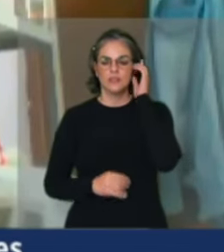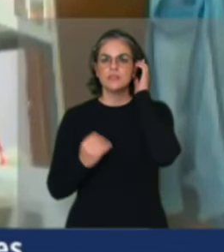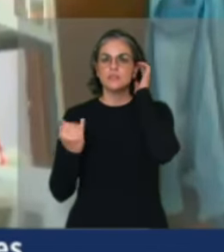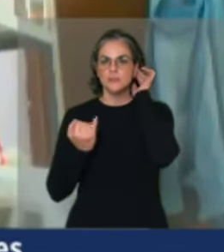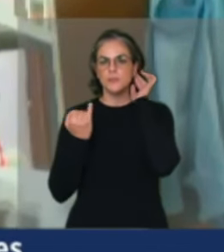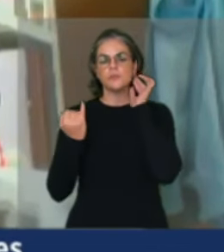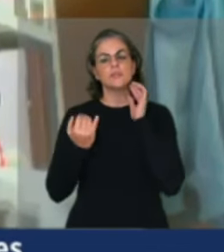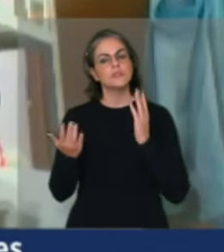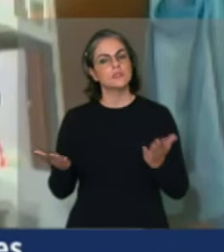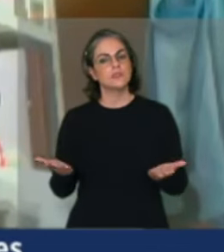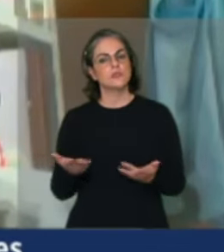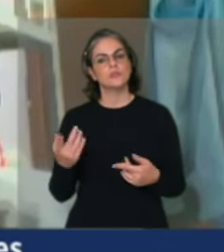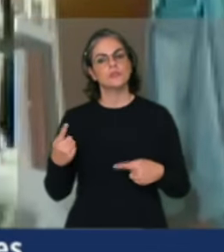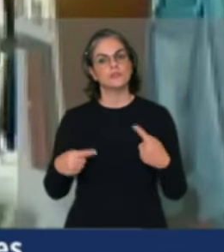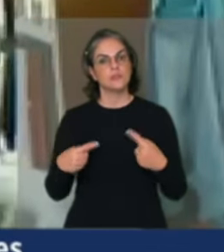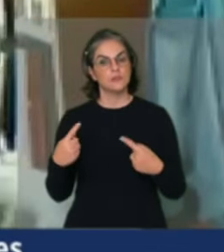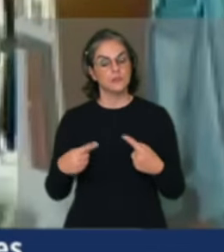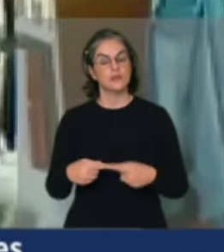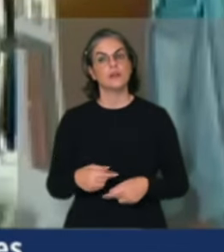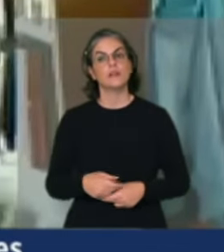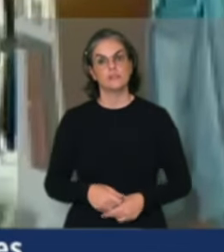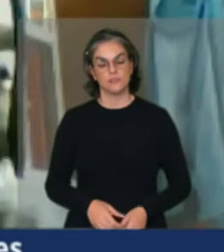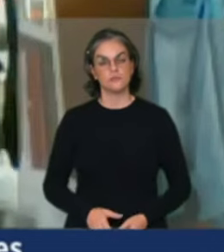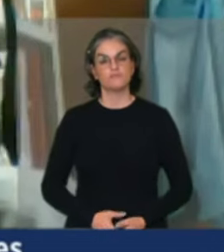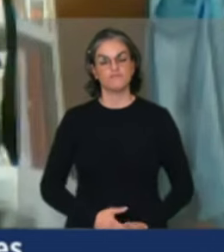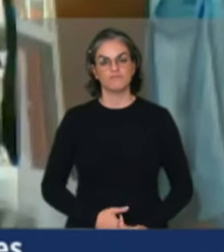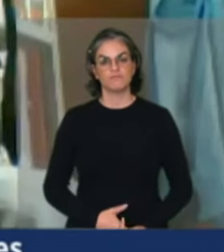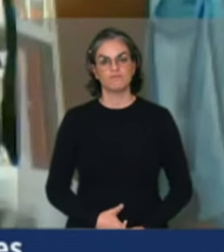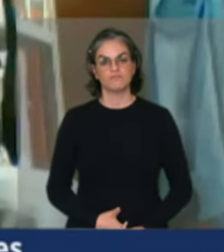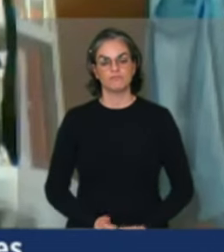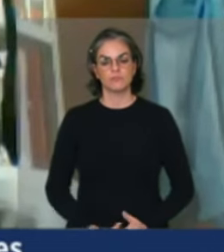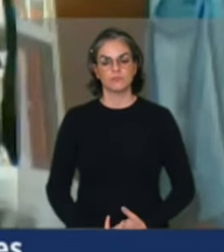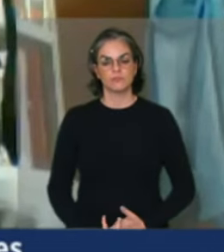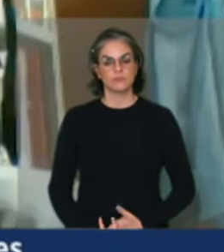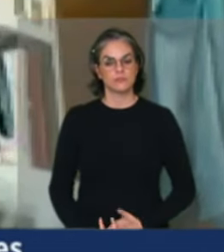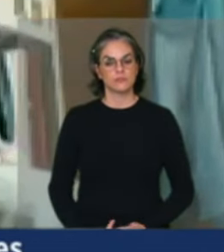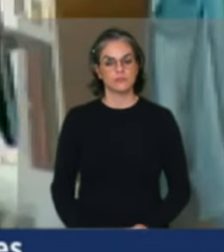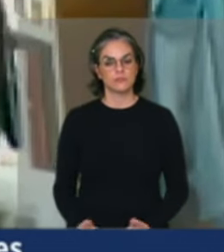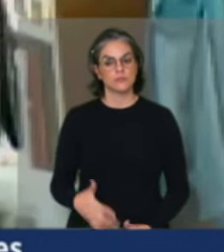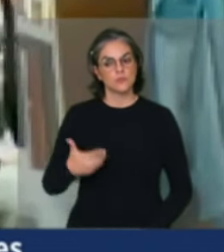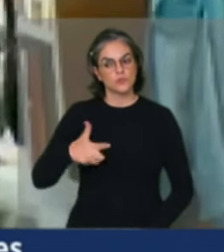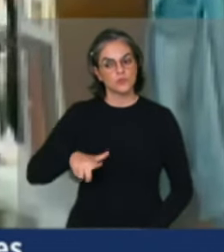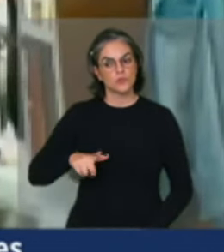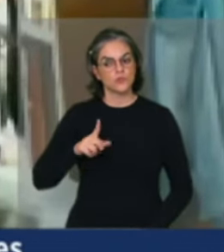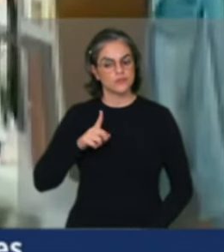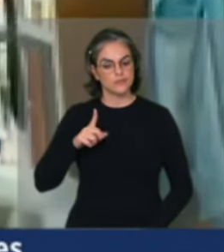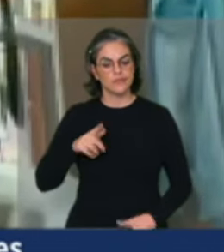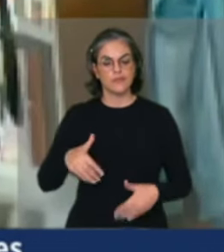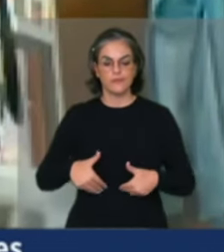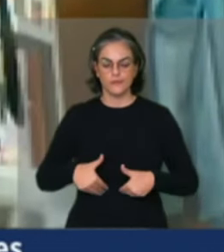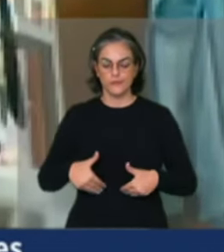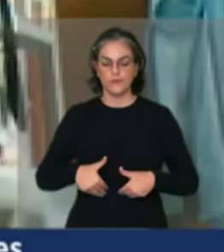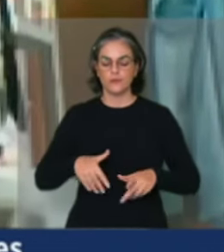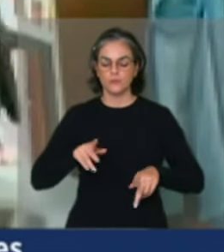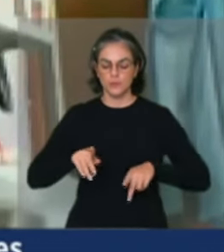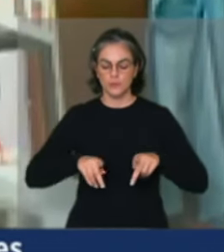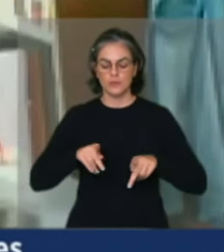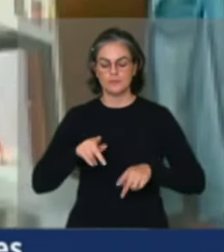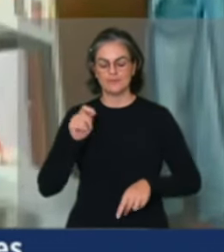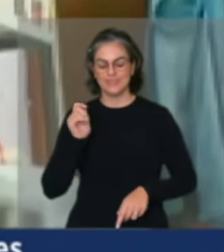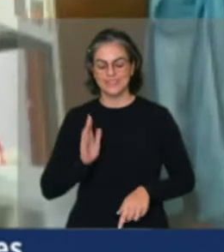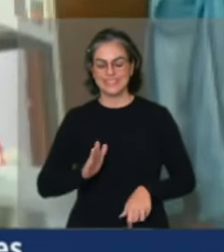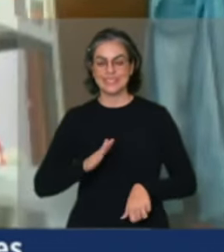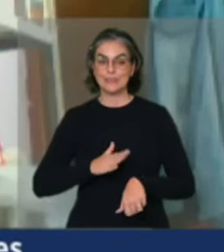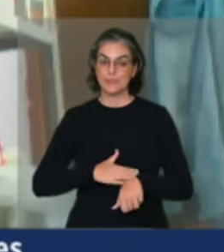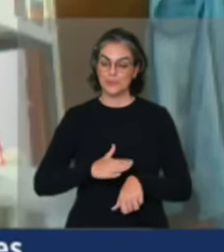debate, sobretudo nesse momento onde a fome volta a assolar a vida do povo brasileiro, onde o nosso povo